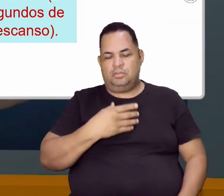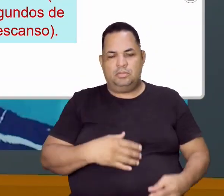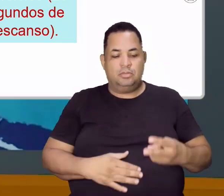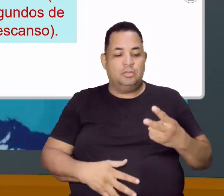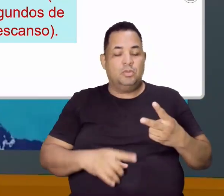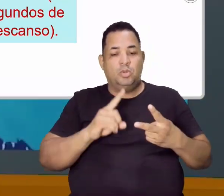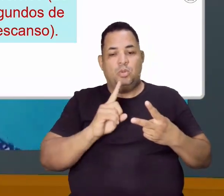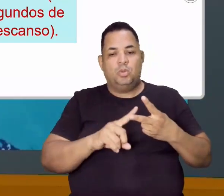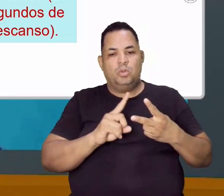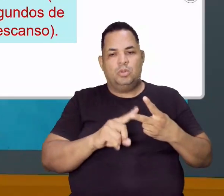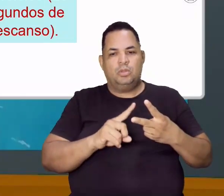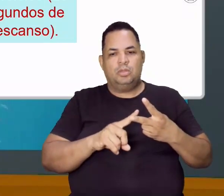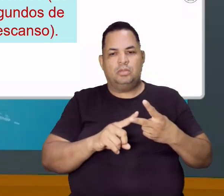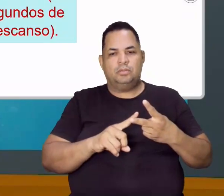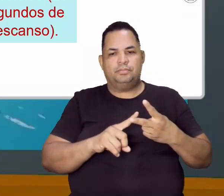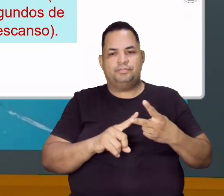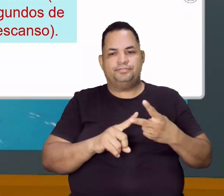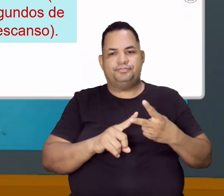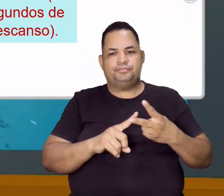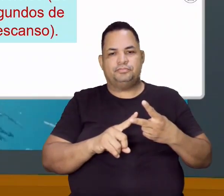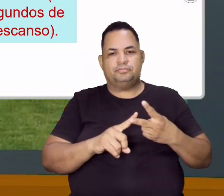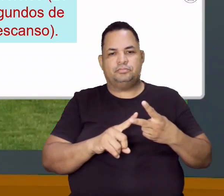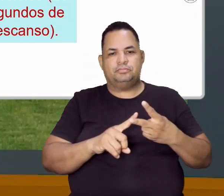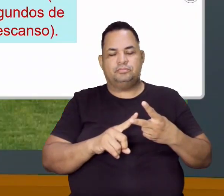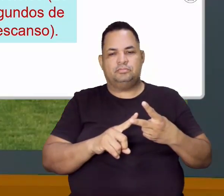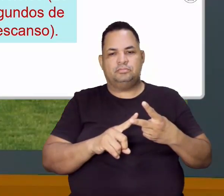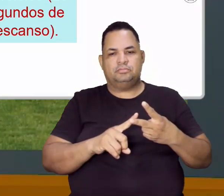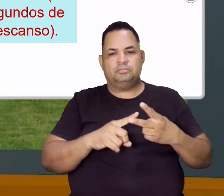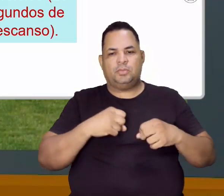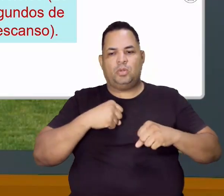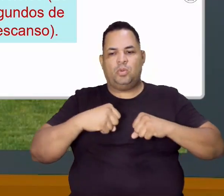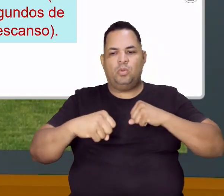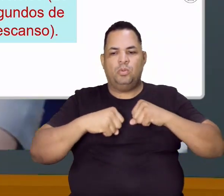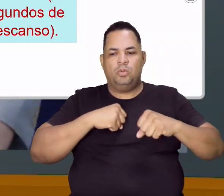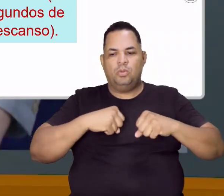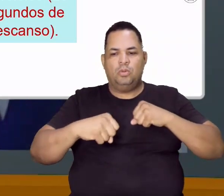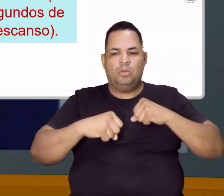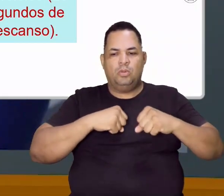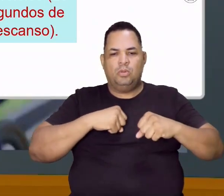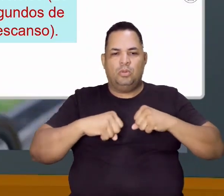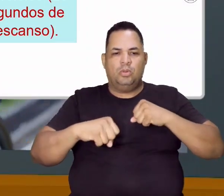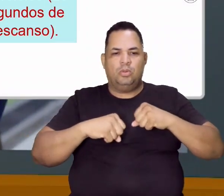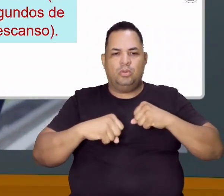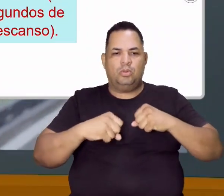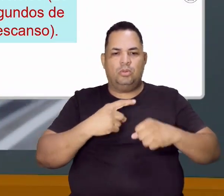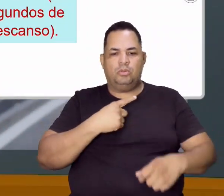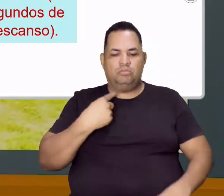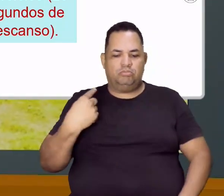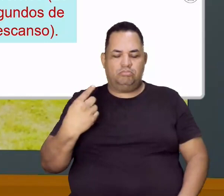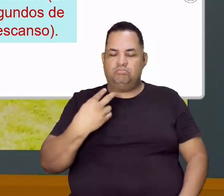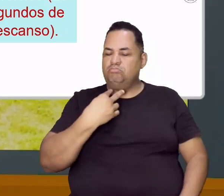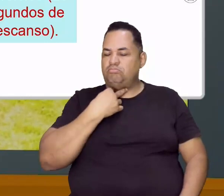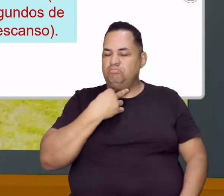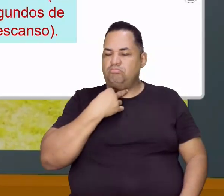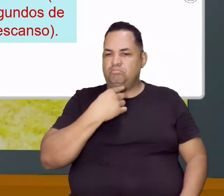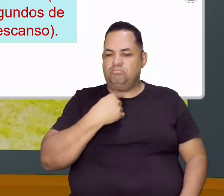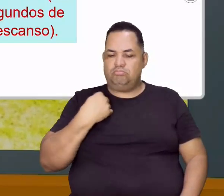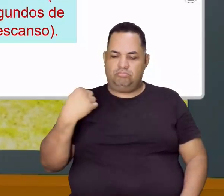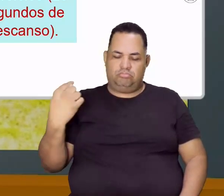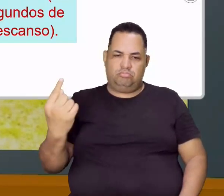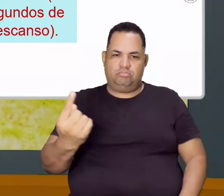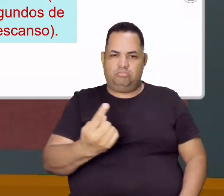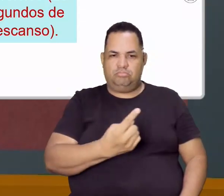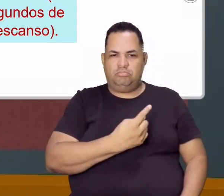segundo exercício será uma corridinha. Prof, a gente não pode correr aqui no entorno da escola. Ou eu posso... a gente